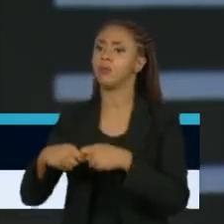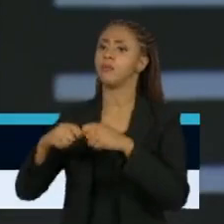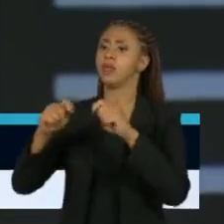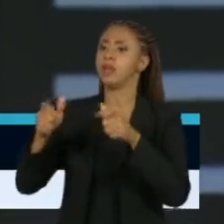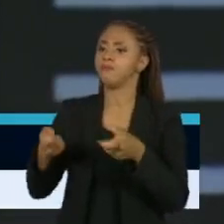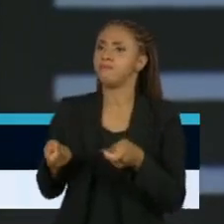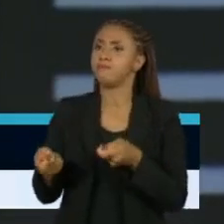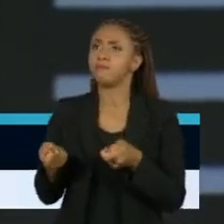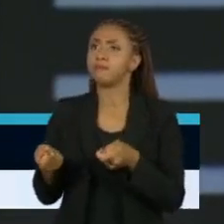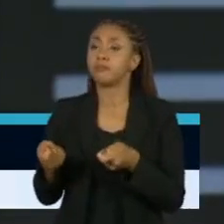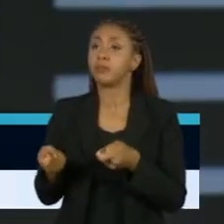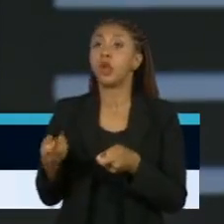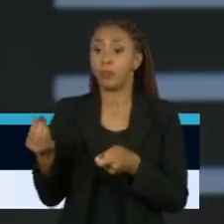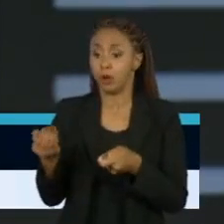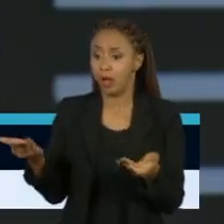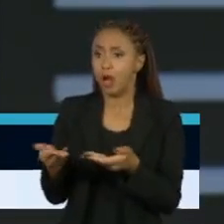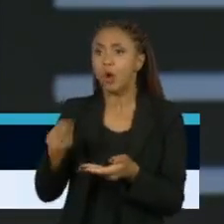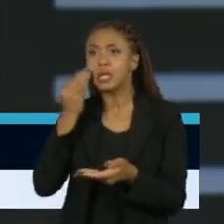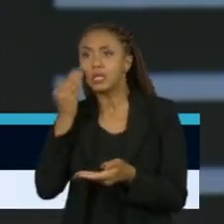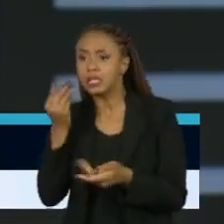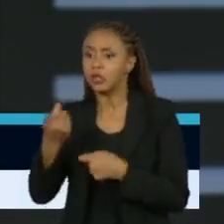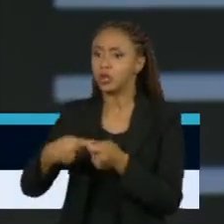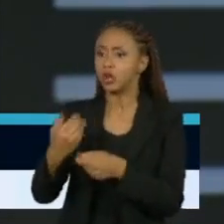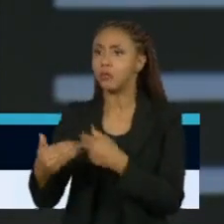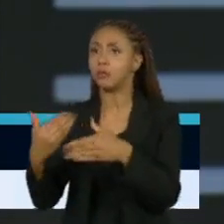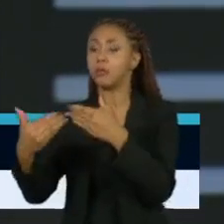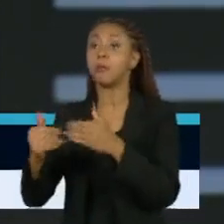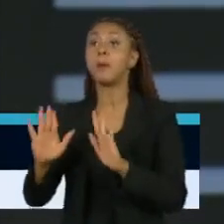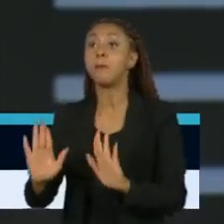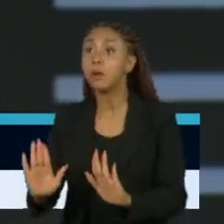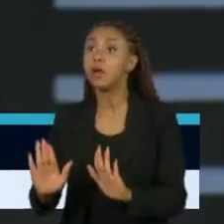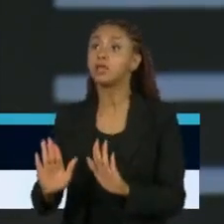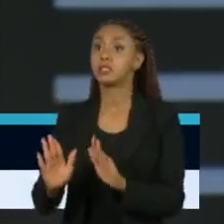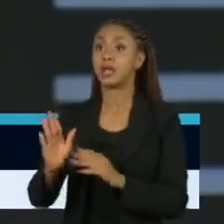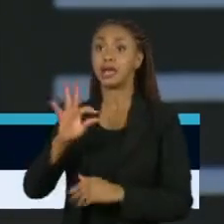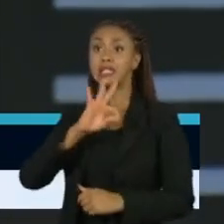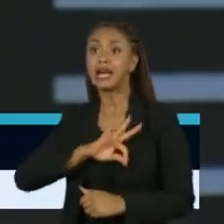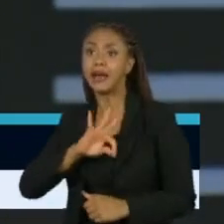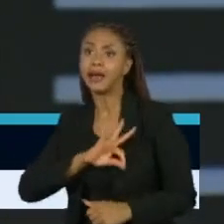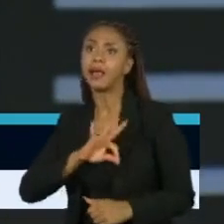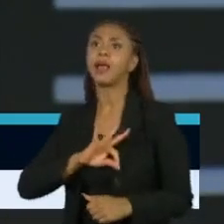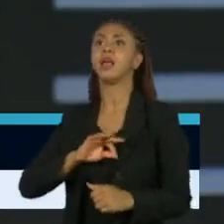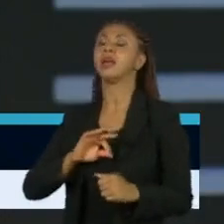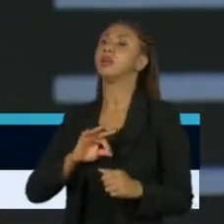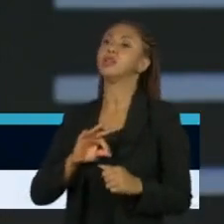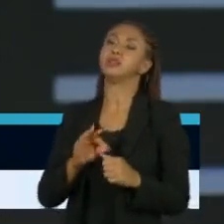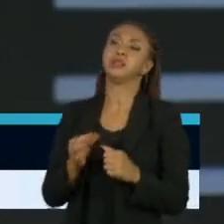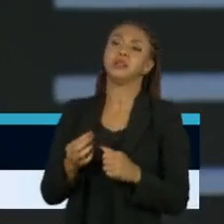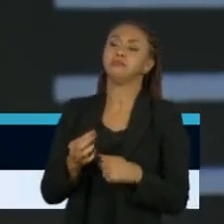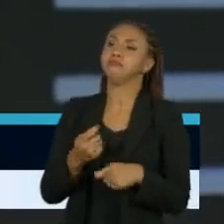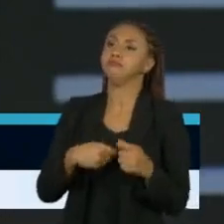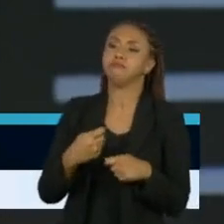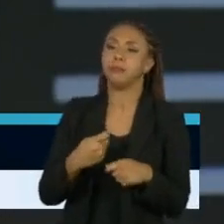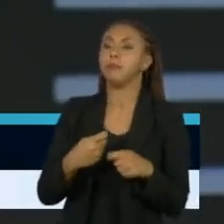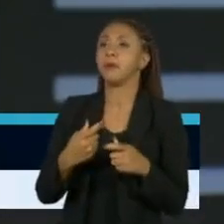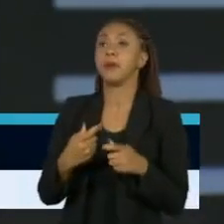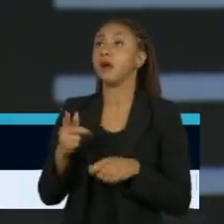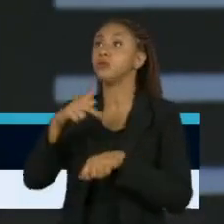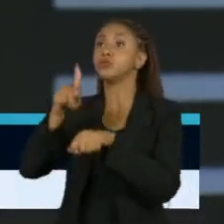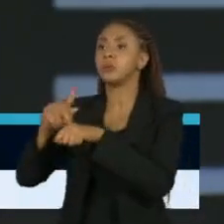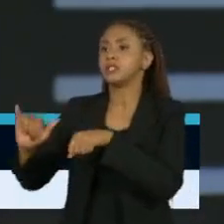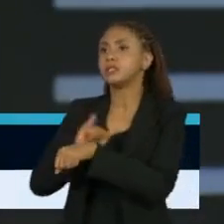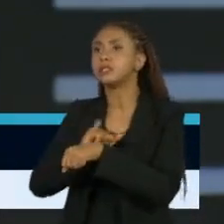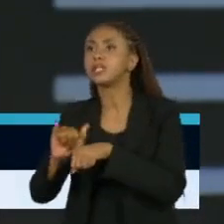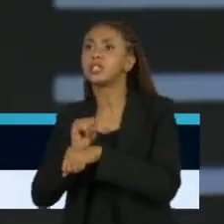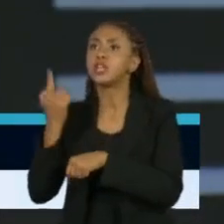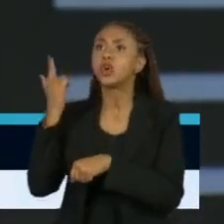mesmo com a retomada da economia, o que está acontecendo? A concentração de renda está aumentando ainda mais. Então, os países não têm políticas e mecanismos para,